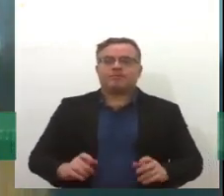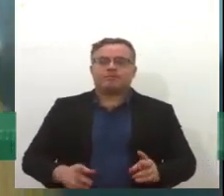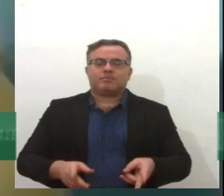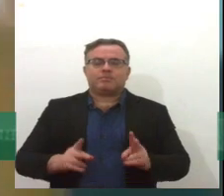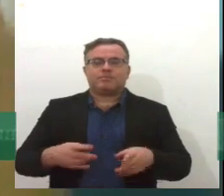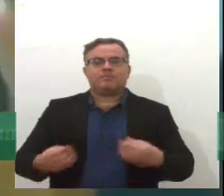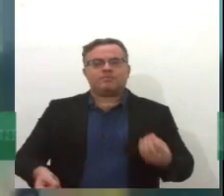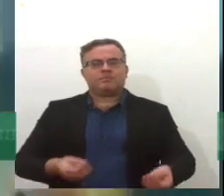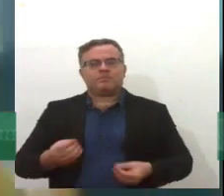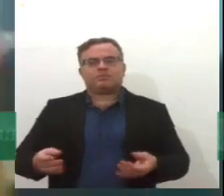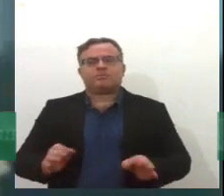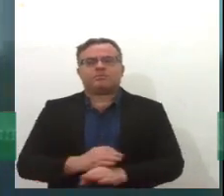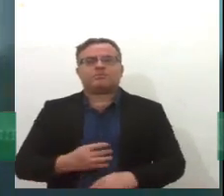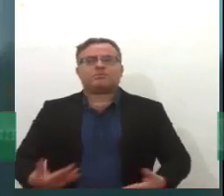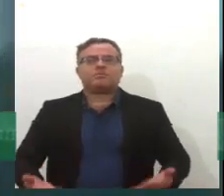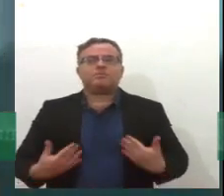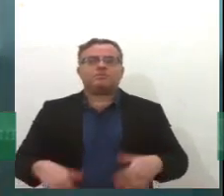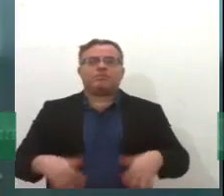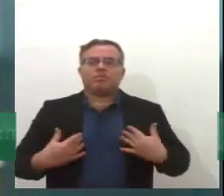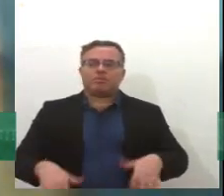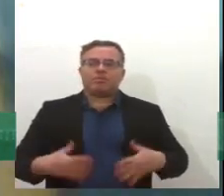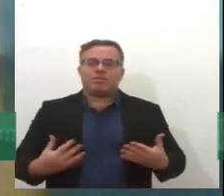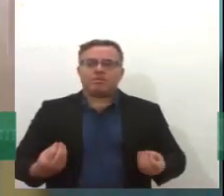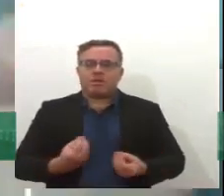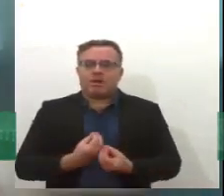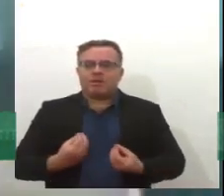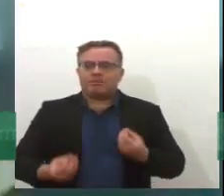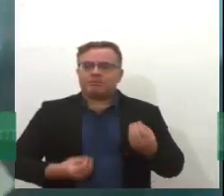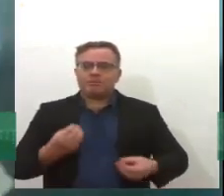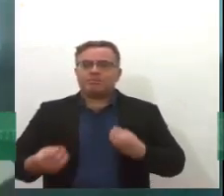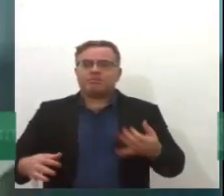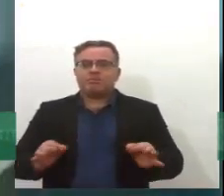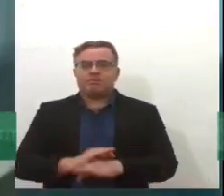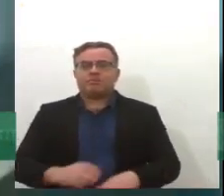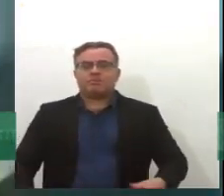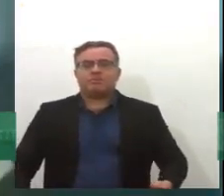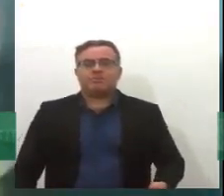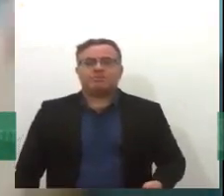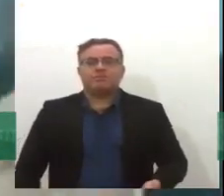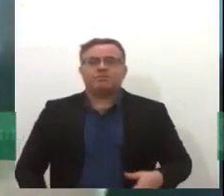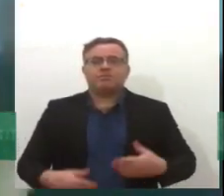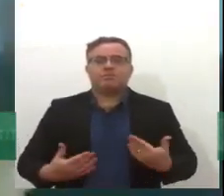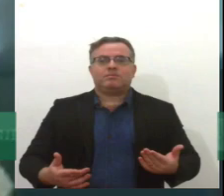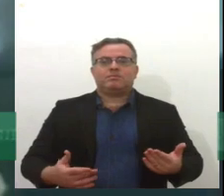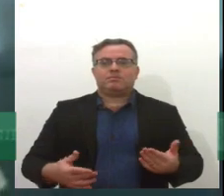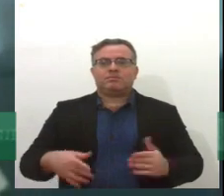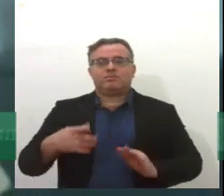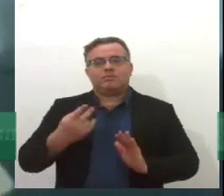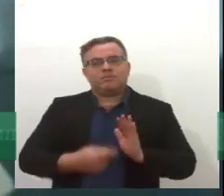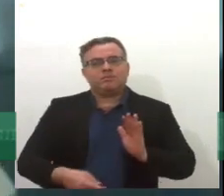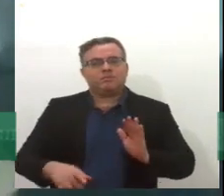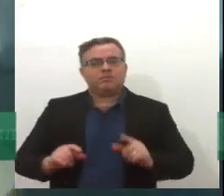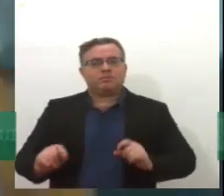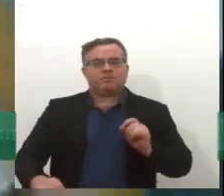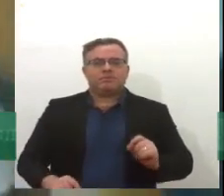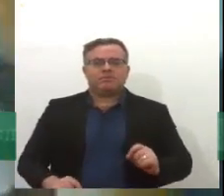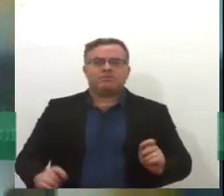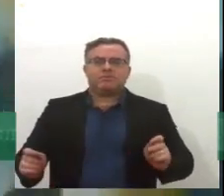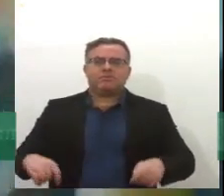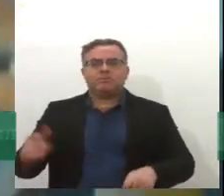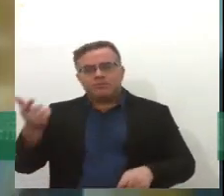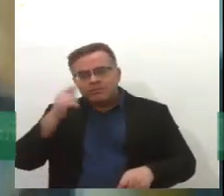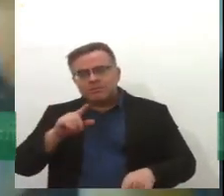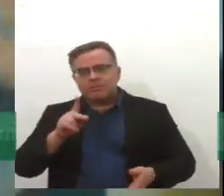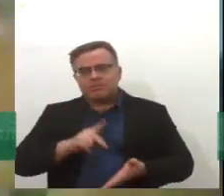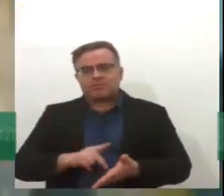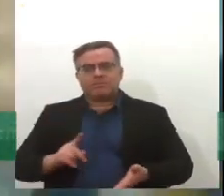saúde, se a sua saúde vai mal, só para pensar nessa lógica de produção capitalista, ela também não consegue produzir. E aí eu